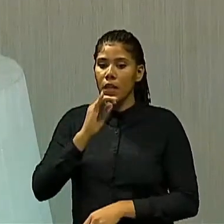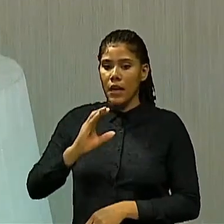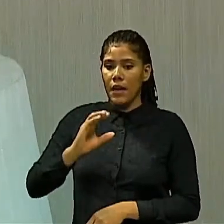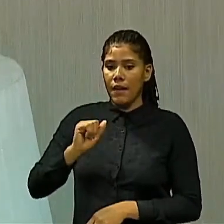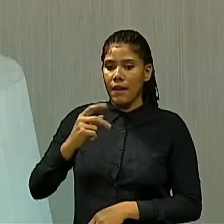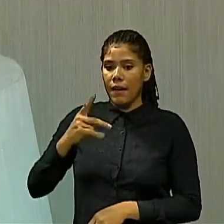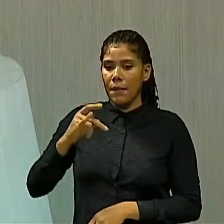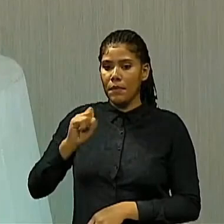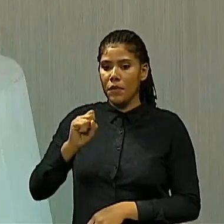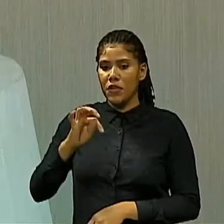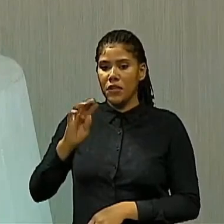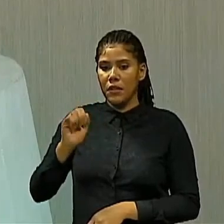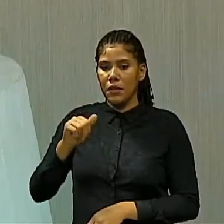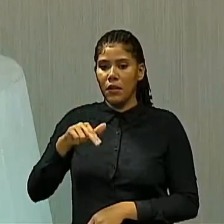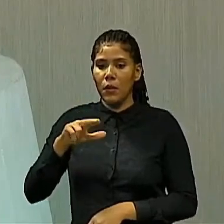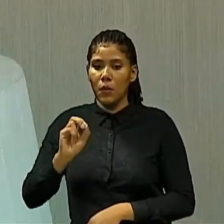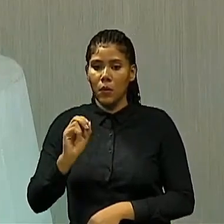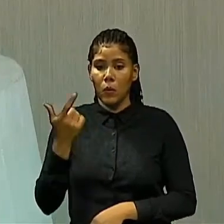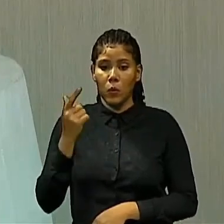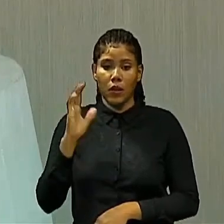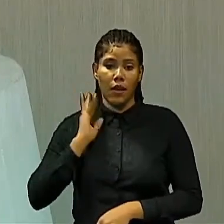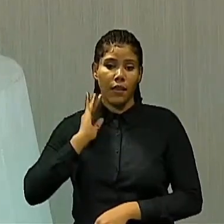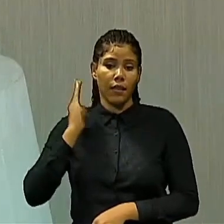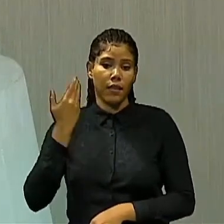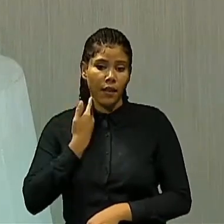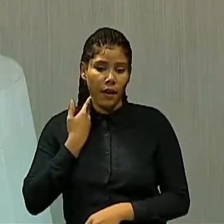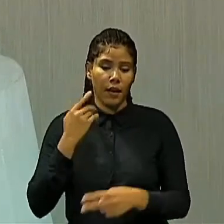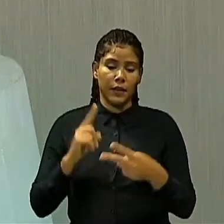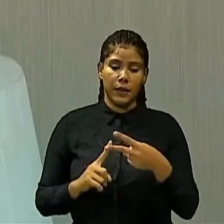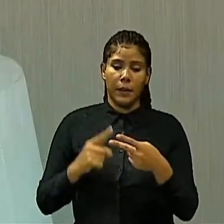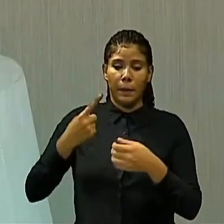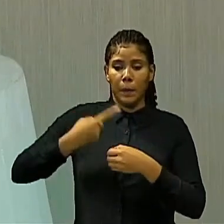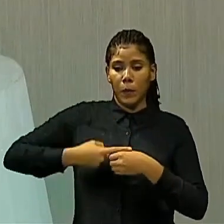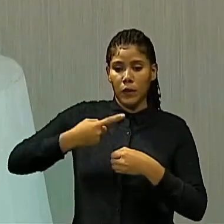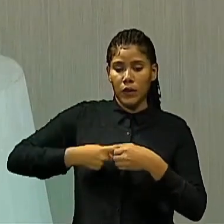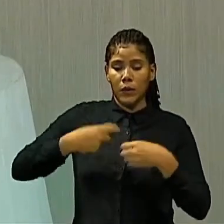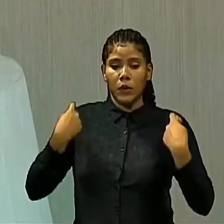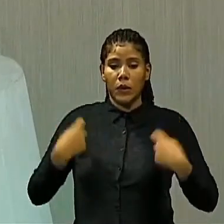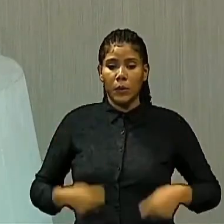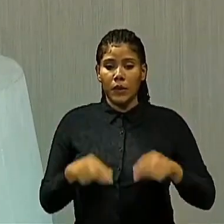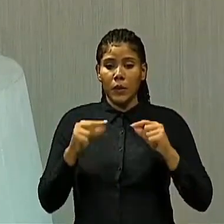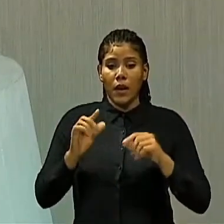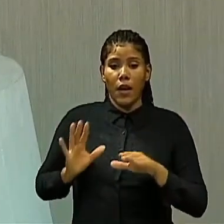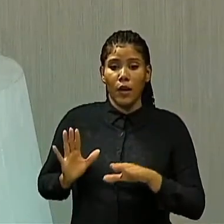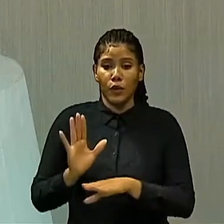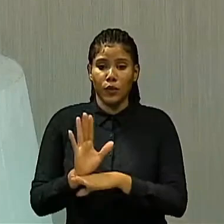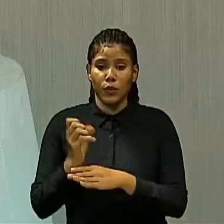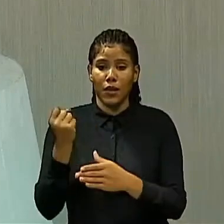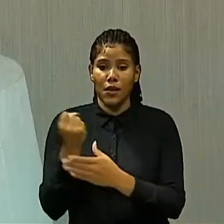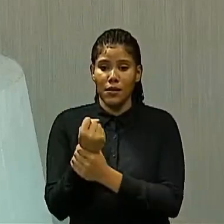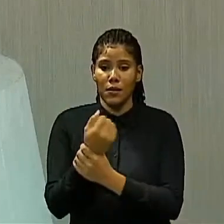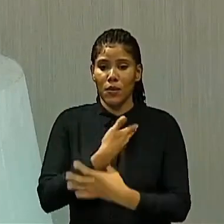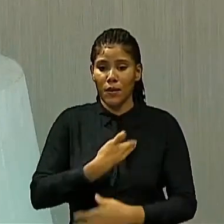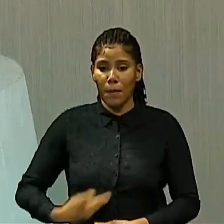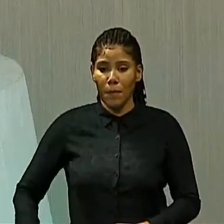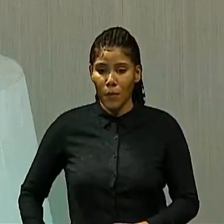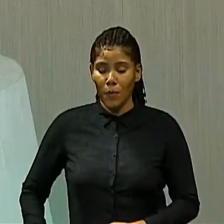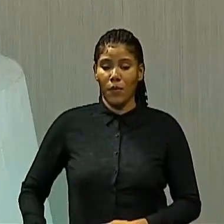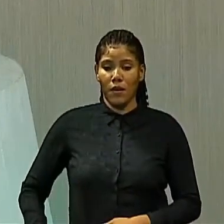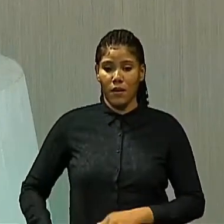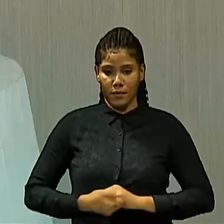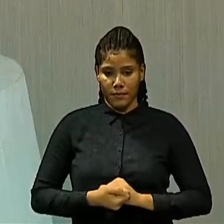que não tem uma delegacia, de municípios que estão carecendo de ajuda da segurança pública.